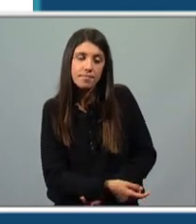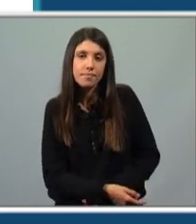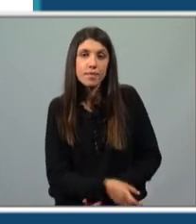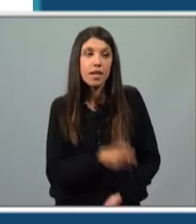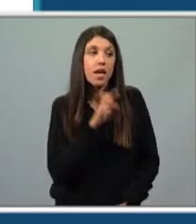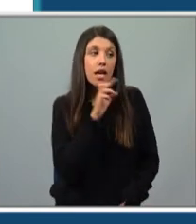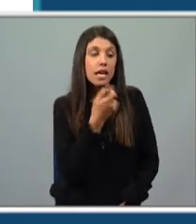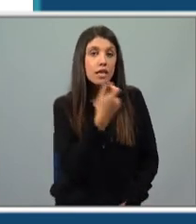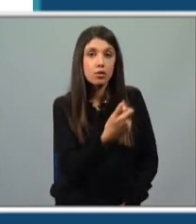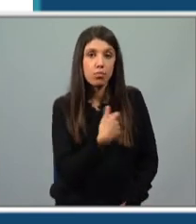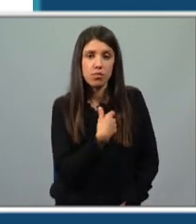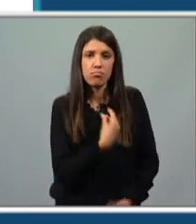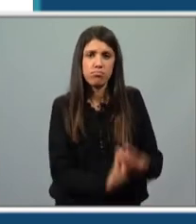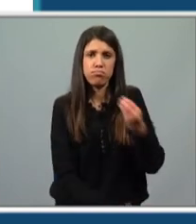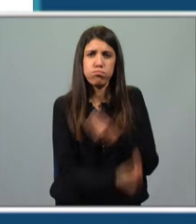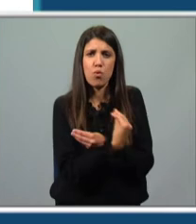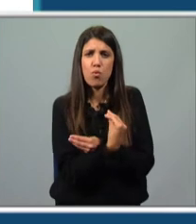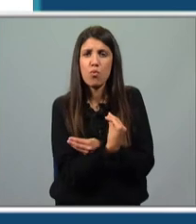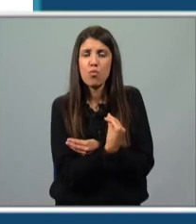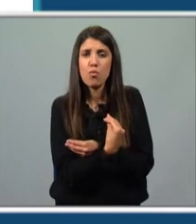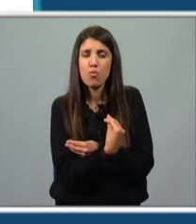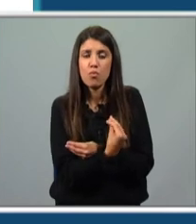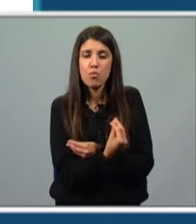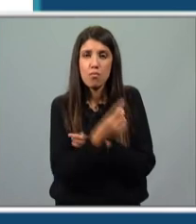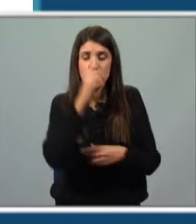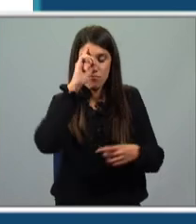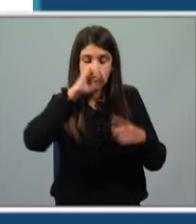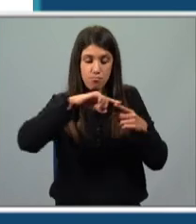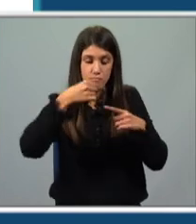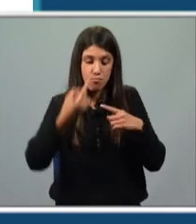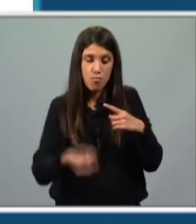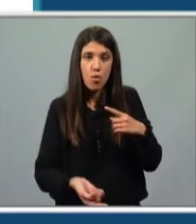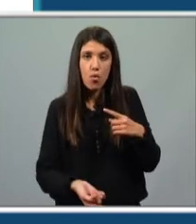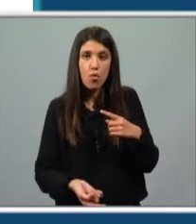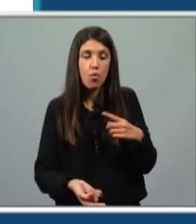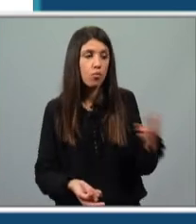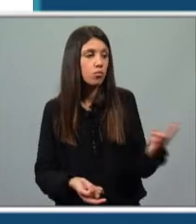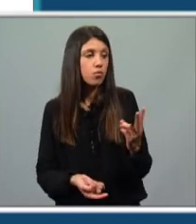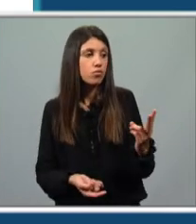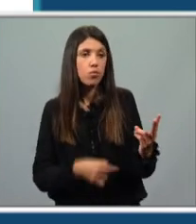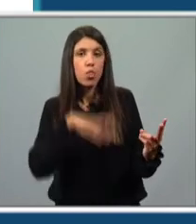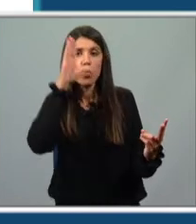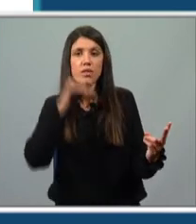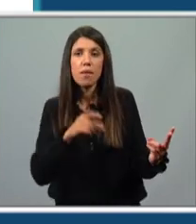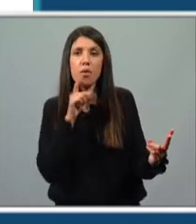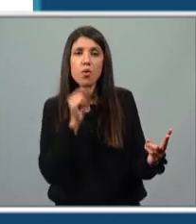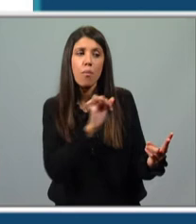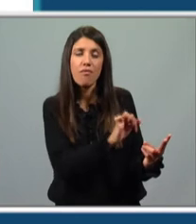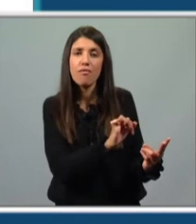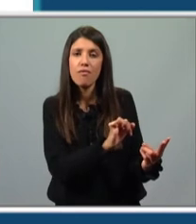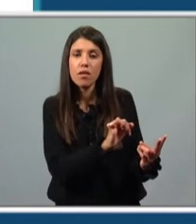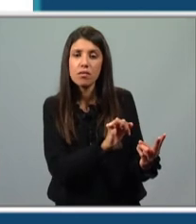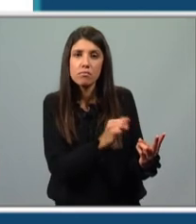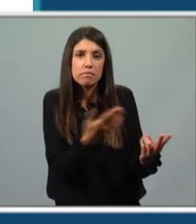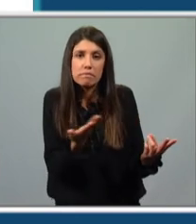A resposta é que é fora do vulgar. É uma resposta surpreendente e inesperável. Ele não está à espera que lhe digam eu não sei como é que me chamam, eu não tenho nome, nunca